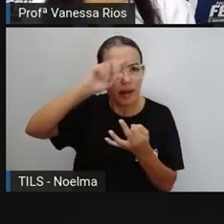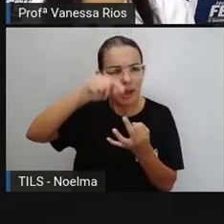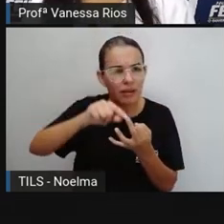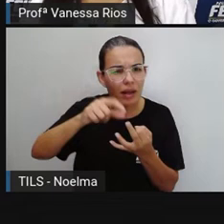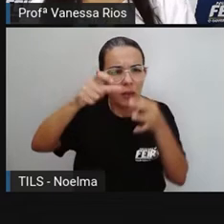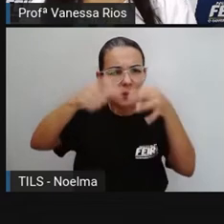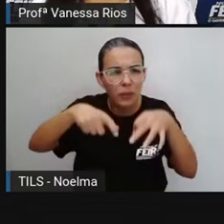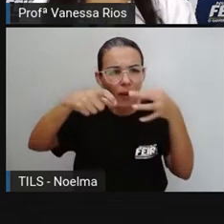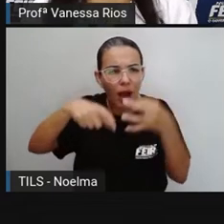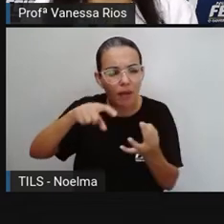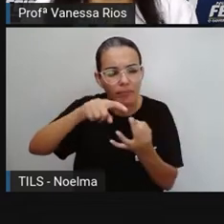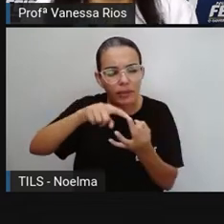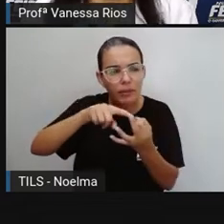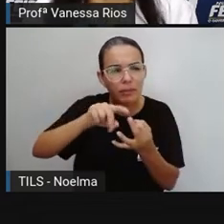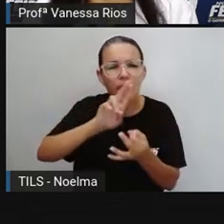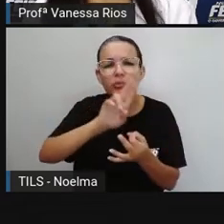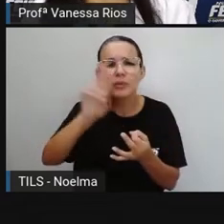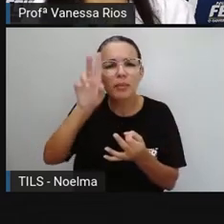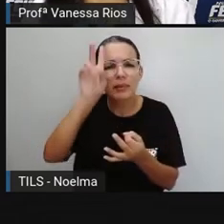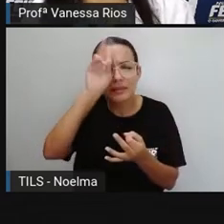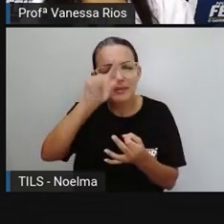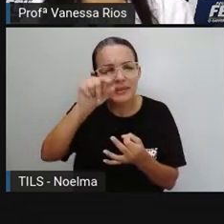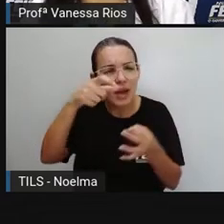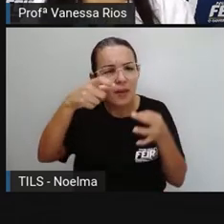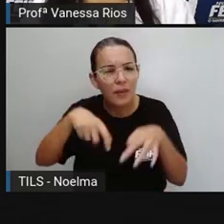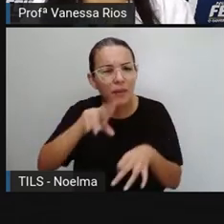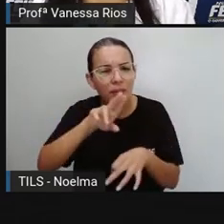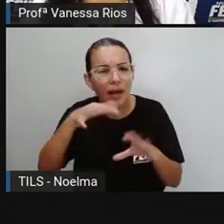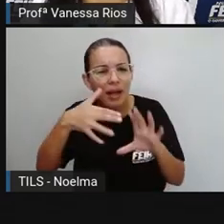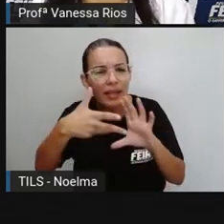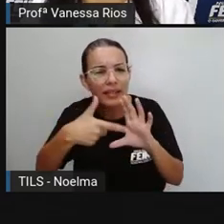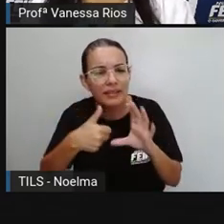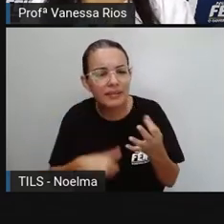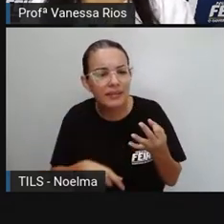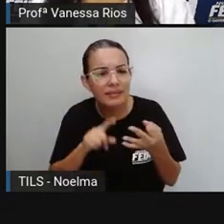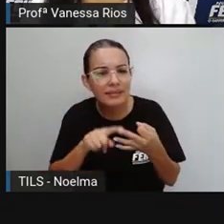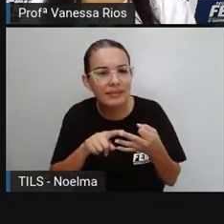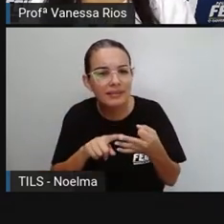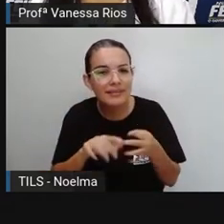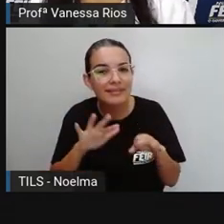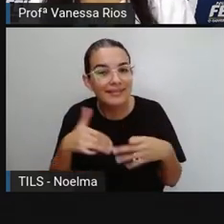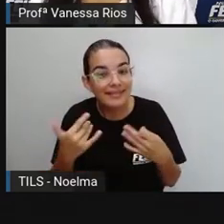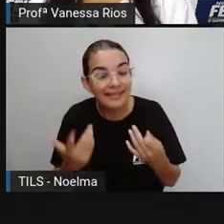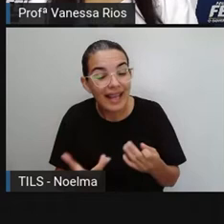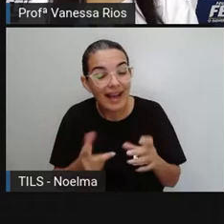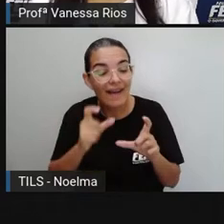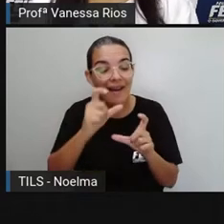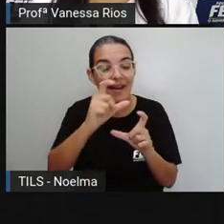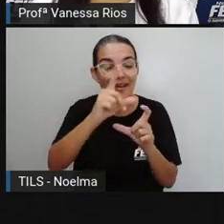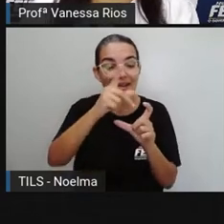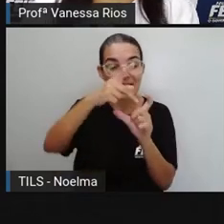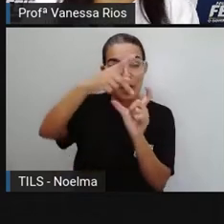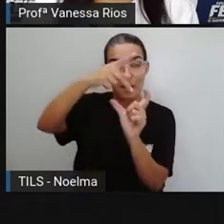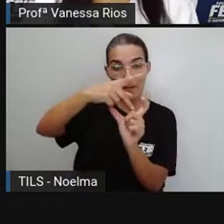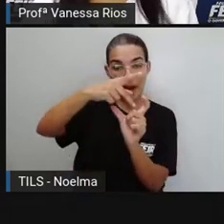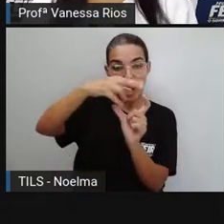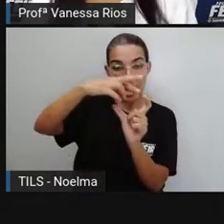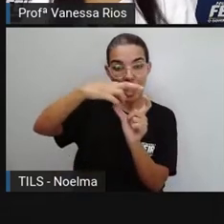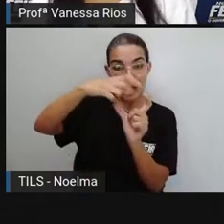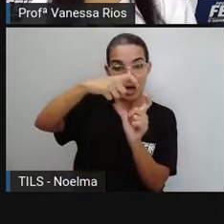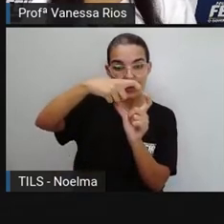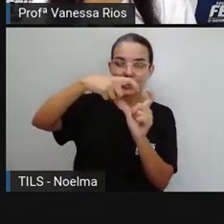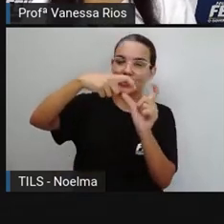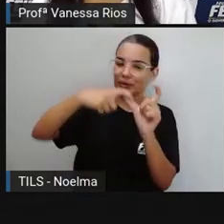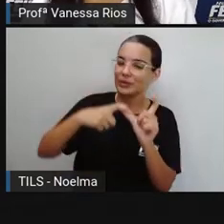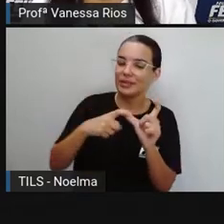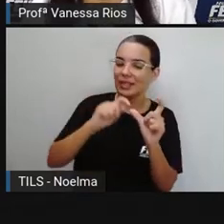à posição dessa sílaba, a gente também já observa que é aí a antepenúltima. Então, passa